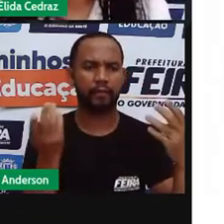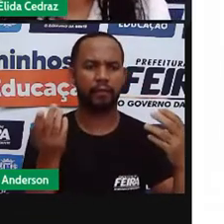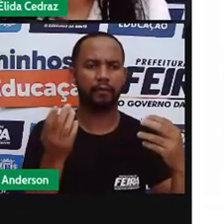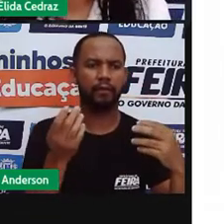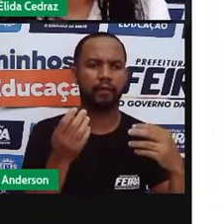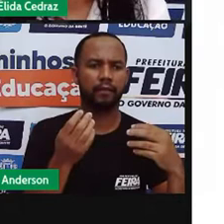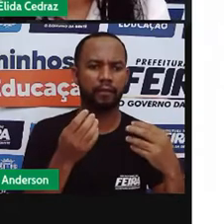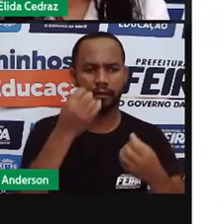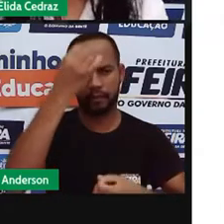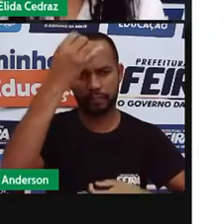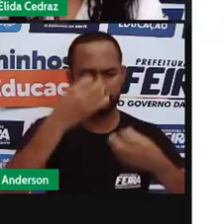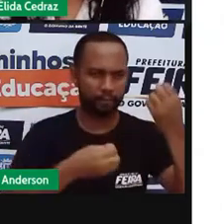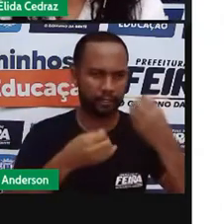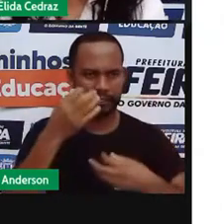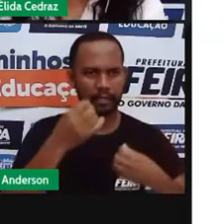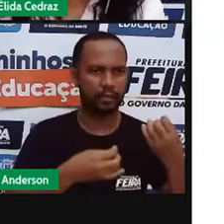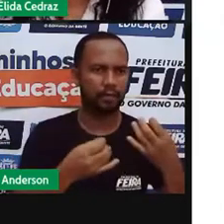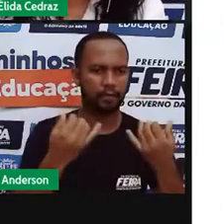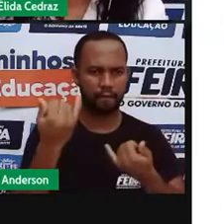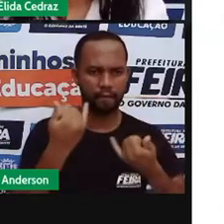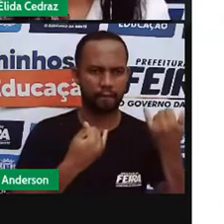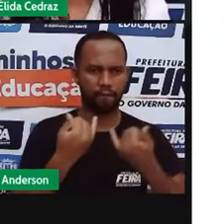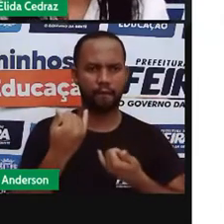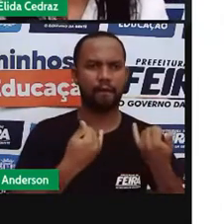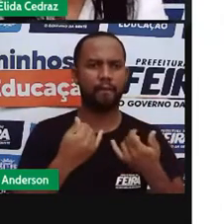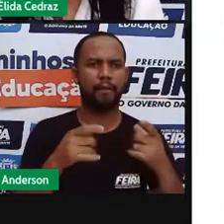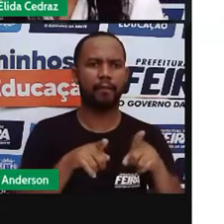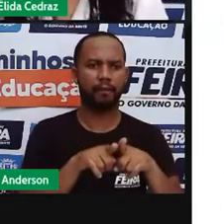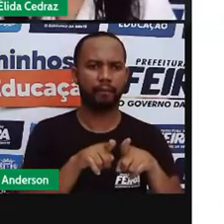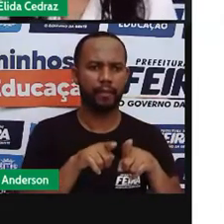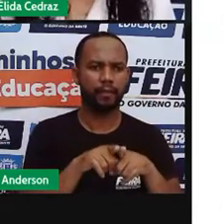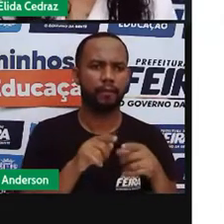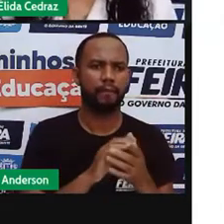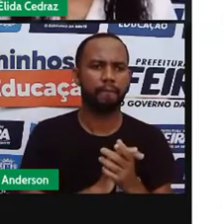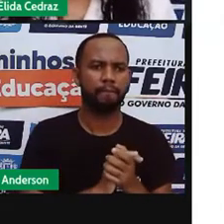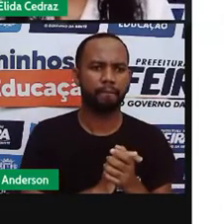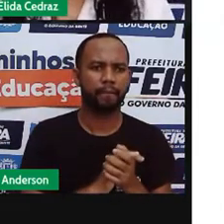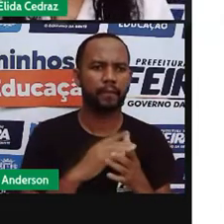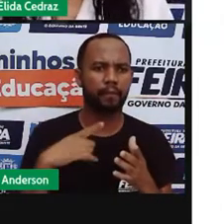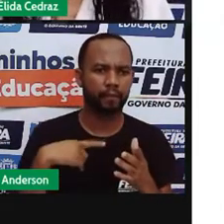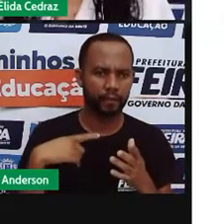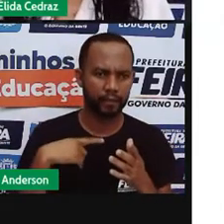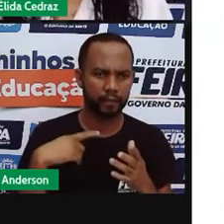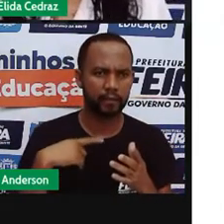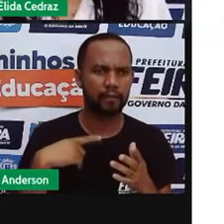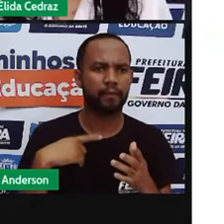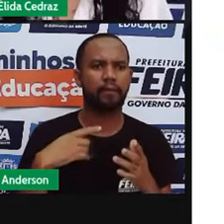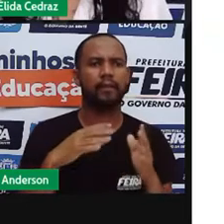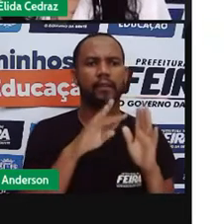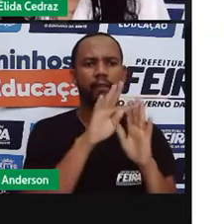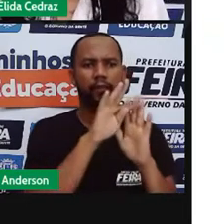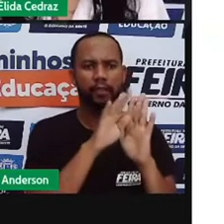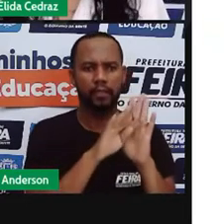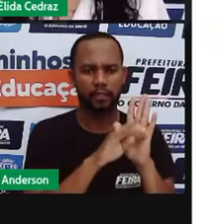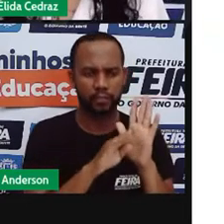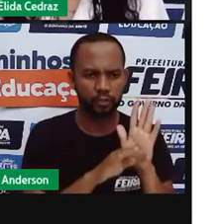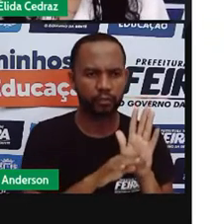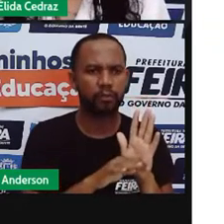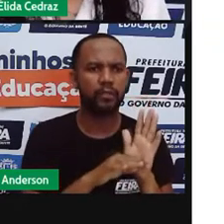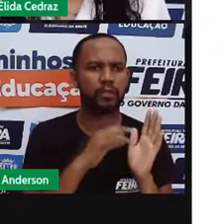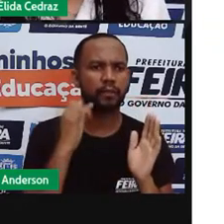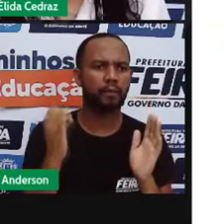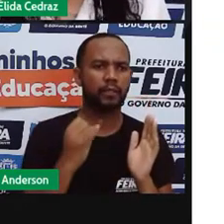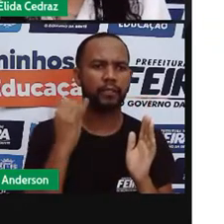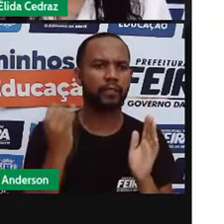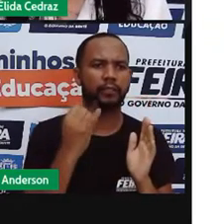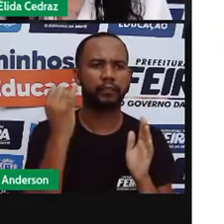e nos informam. Informam, sim. Existem textos institucionais que não servem para a gente